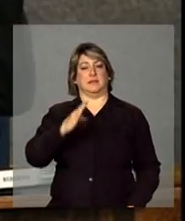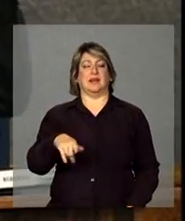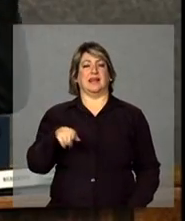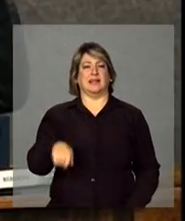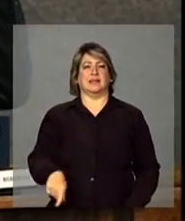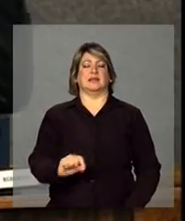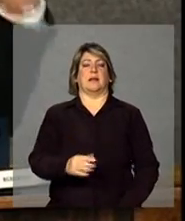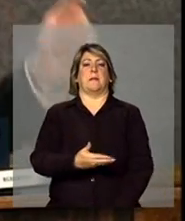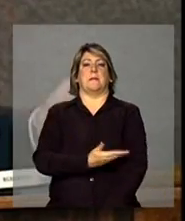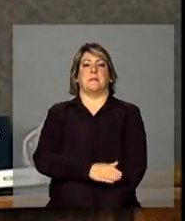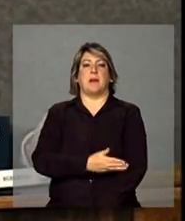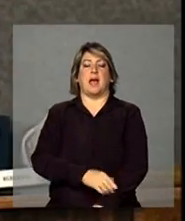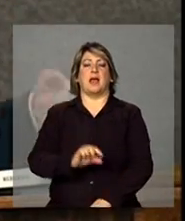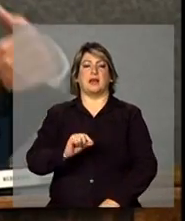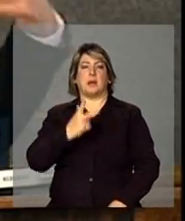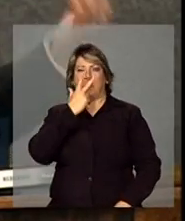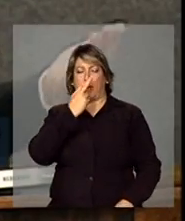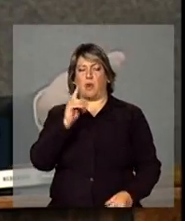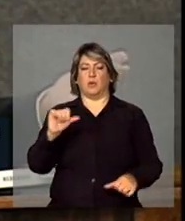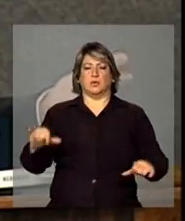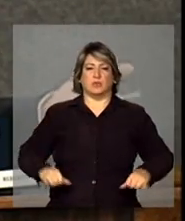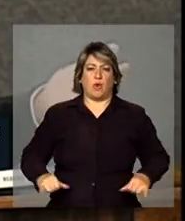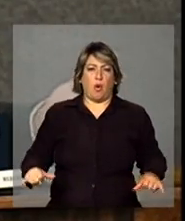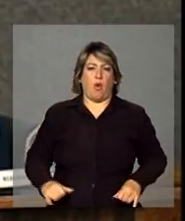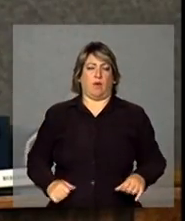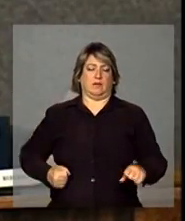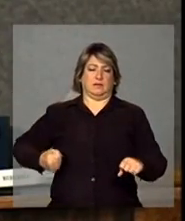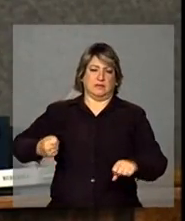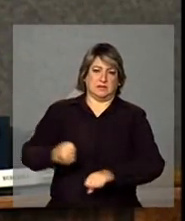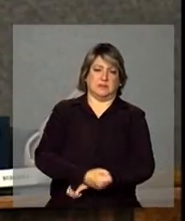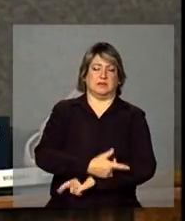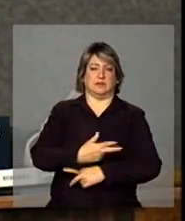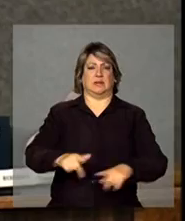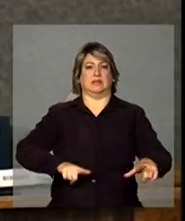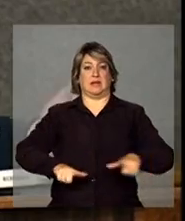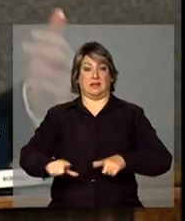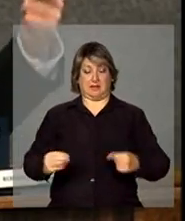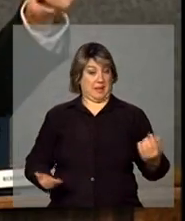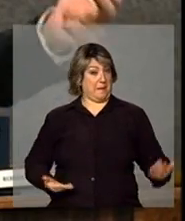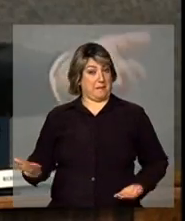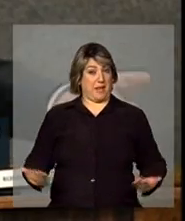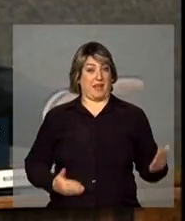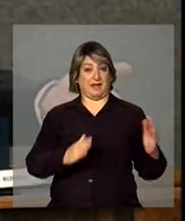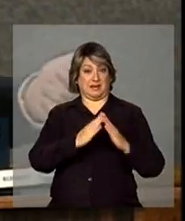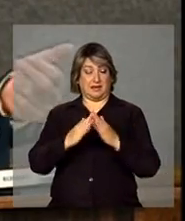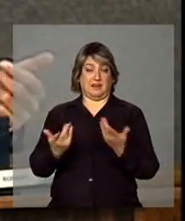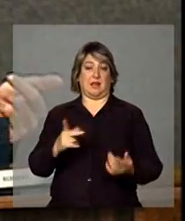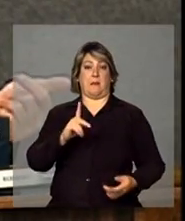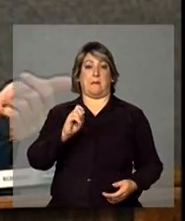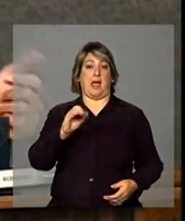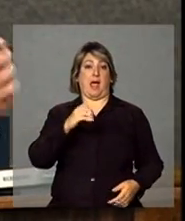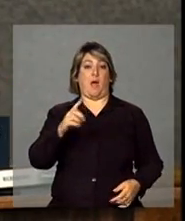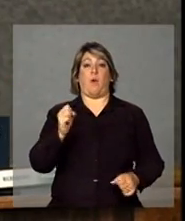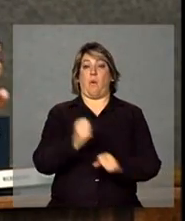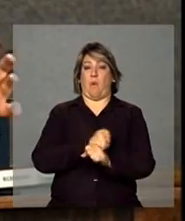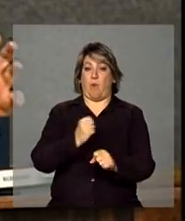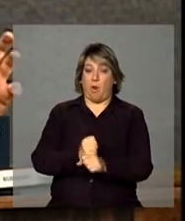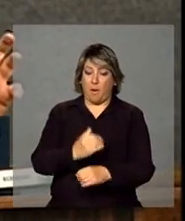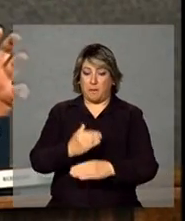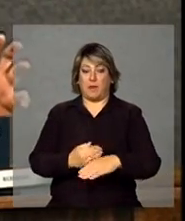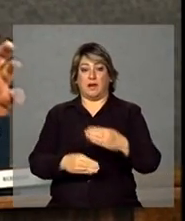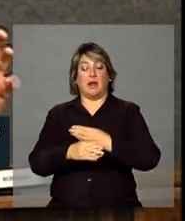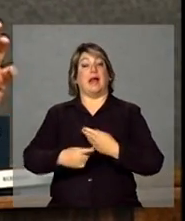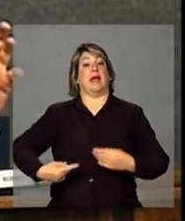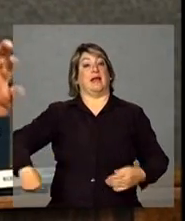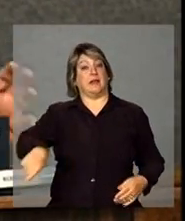escravagistas, entre aspas, de trabalho, que é a empregada doméstica, o peão de obra, etc., eles